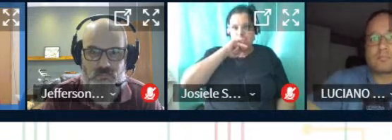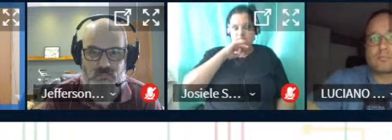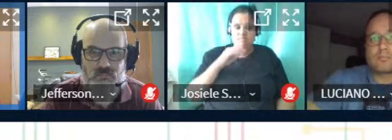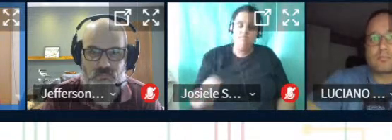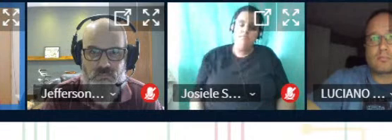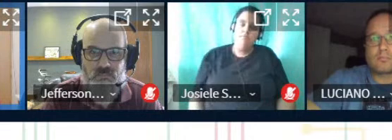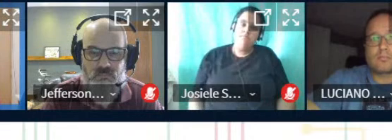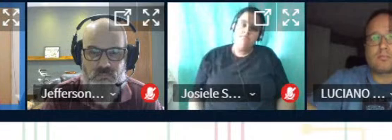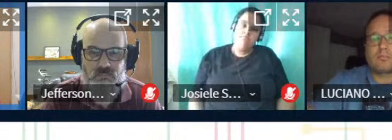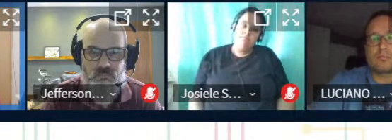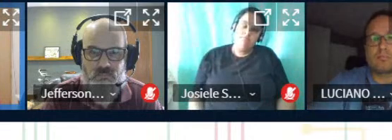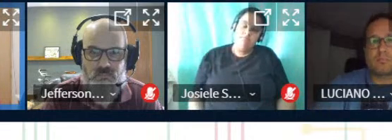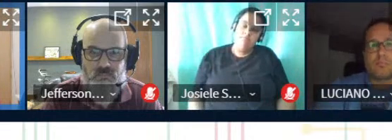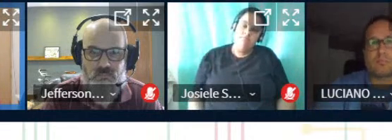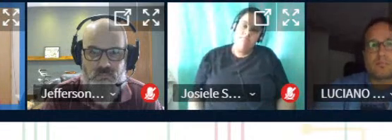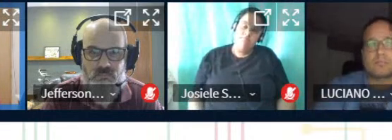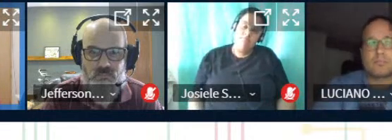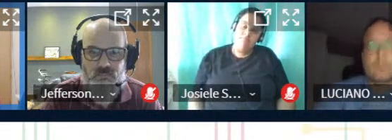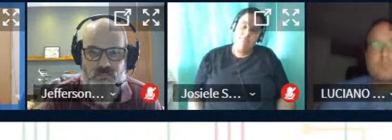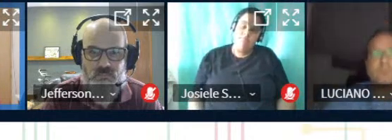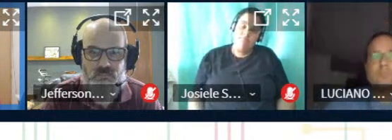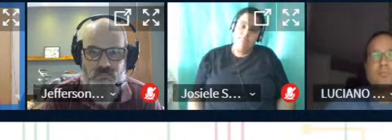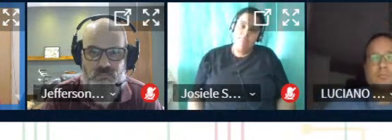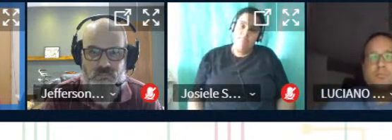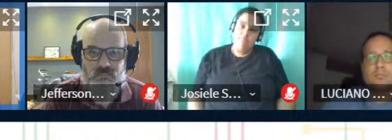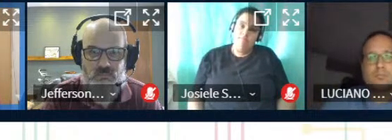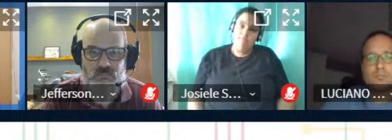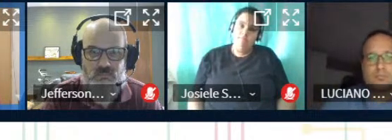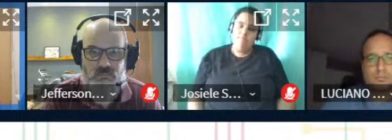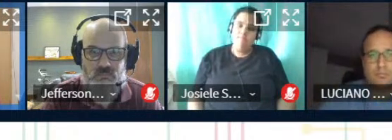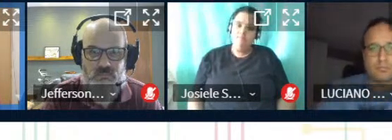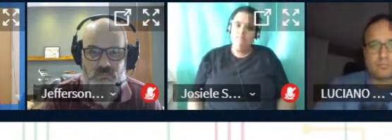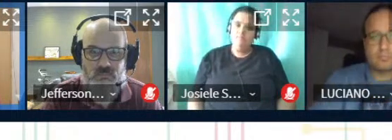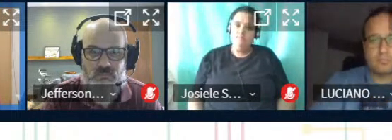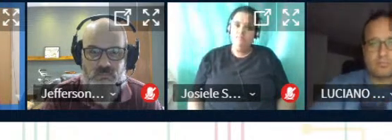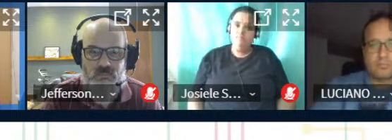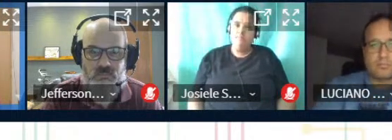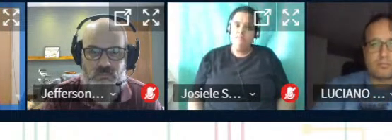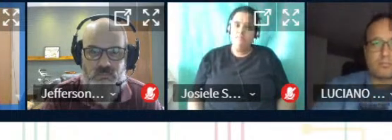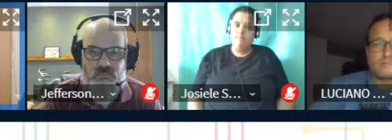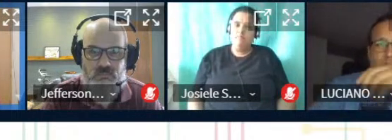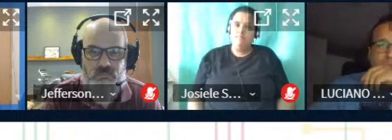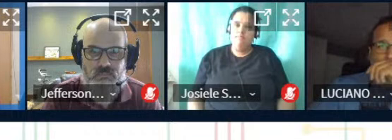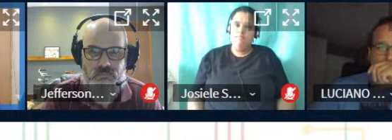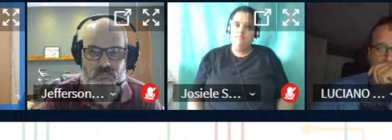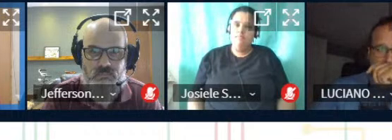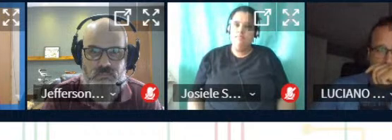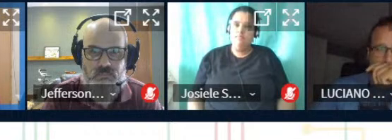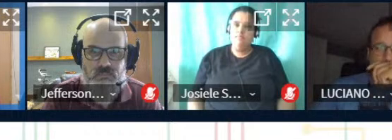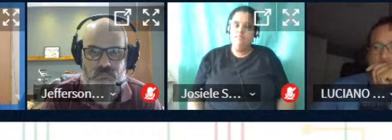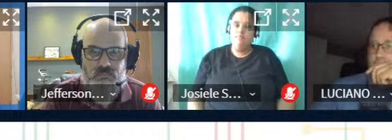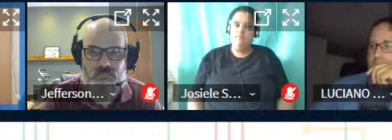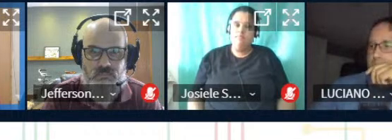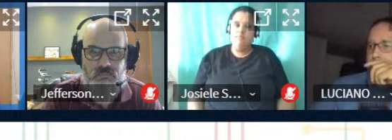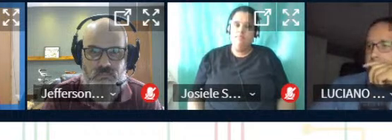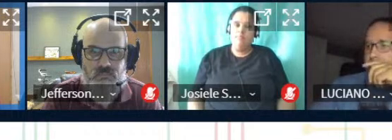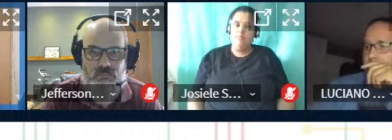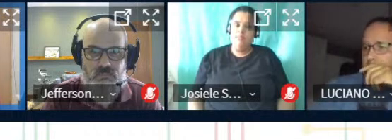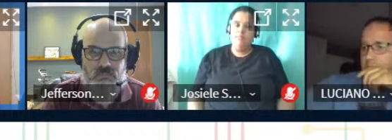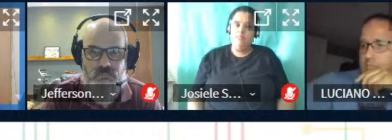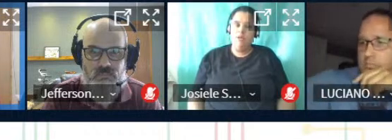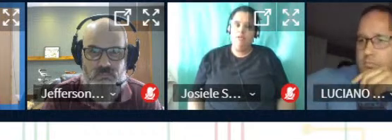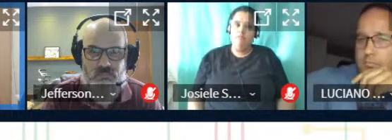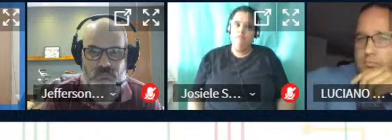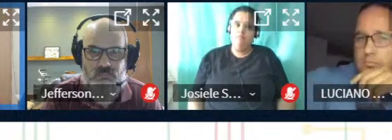realmente importa, a gente vê que o reconhecimento não é tudo. E eu percebi que divulgar